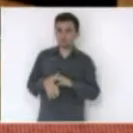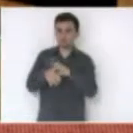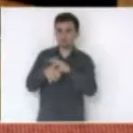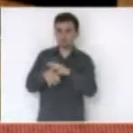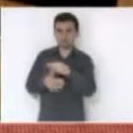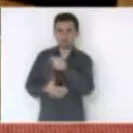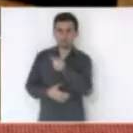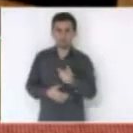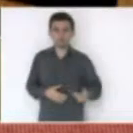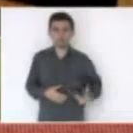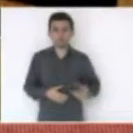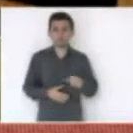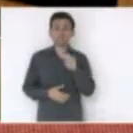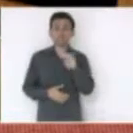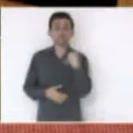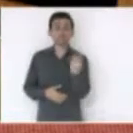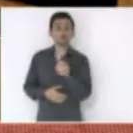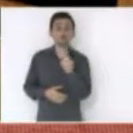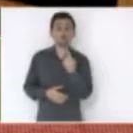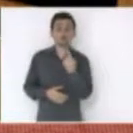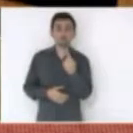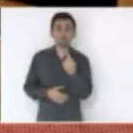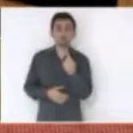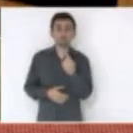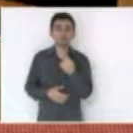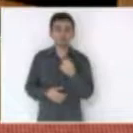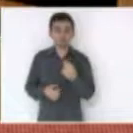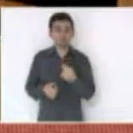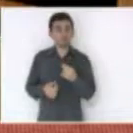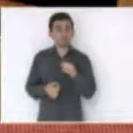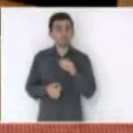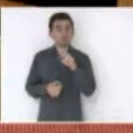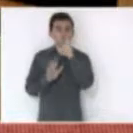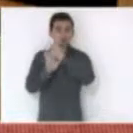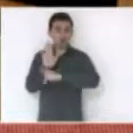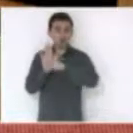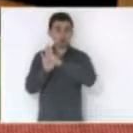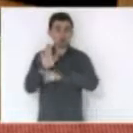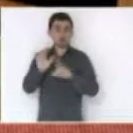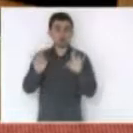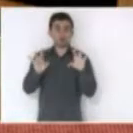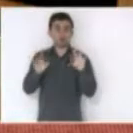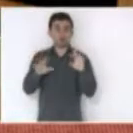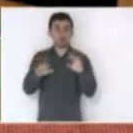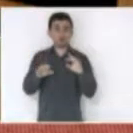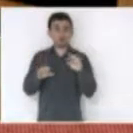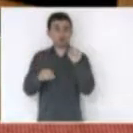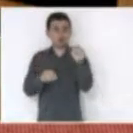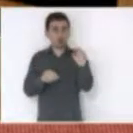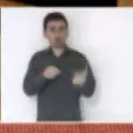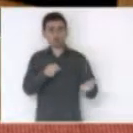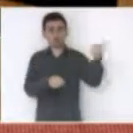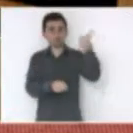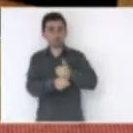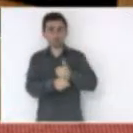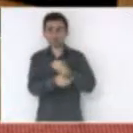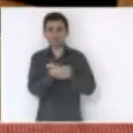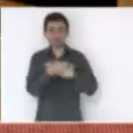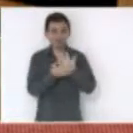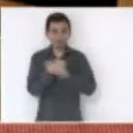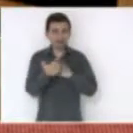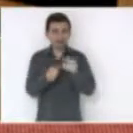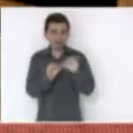se não contemplasse um projeto como esse se não contemplasse a substituição das redes de energia